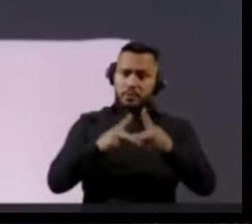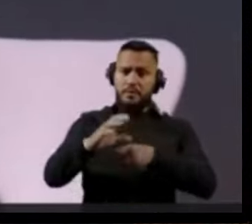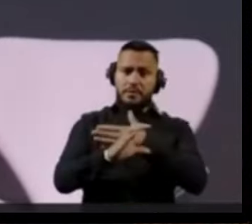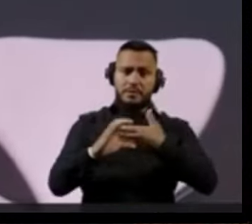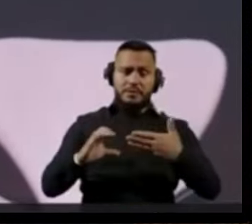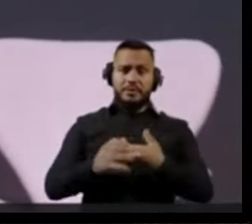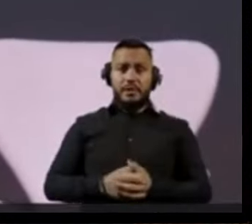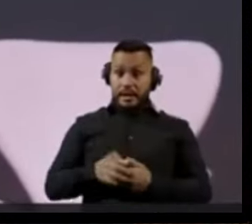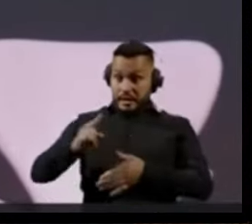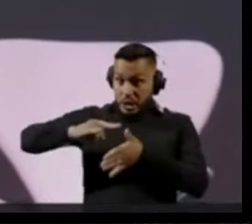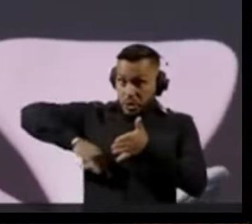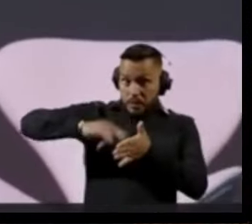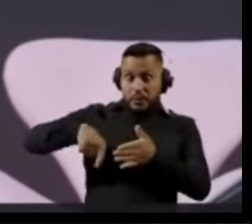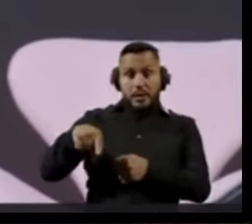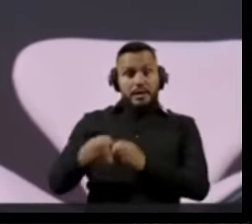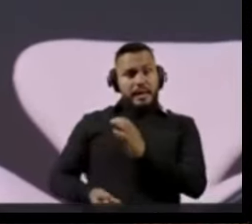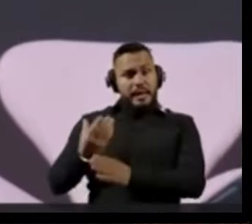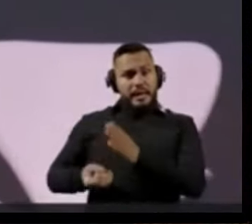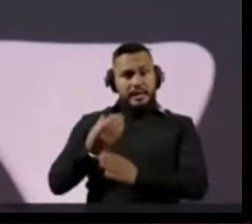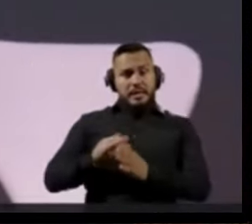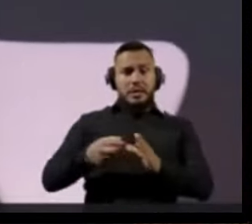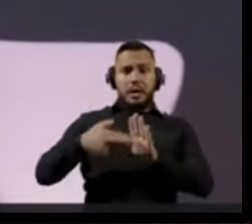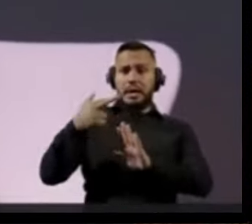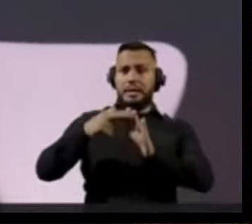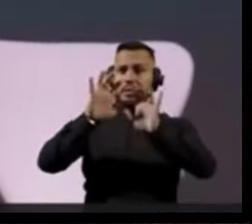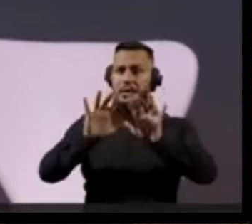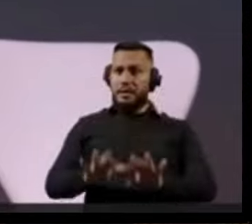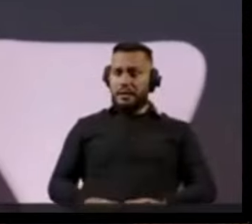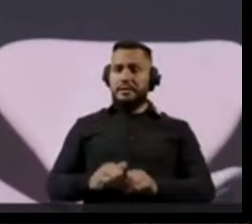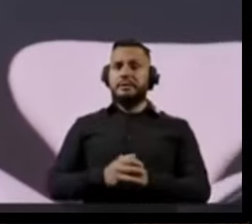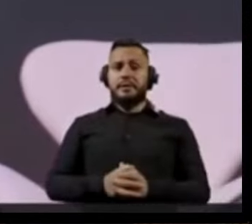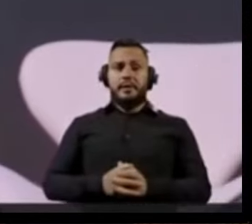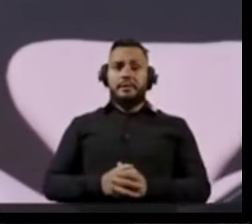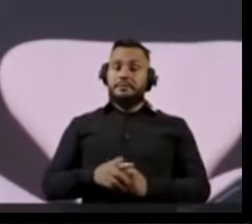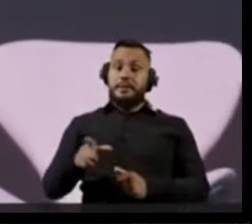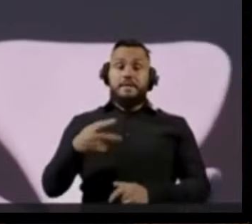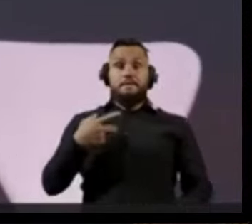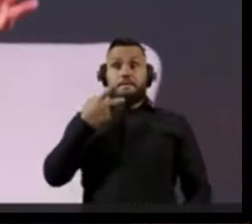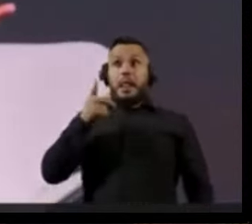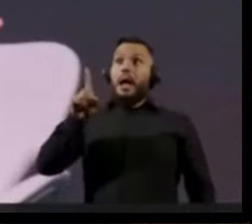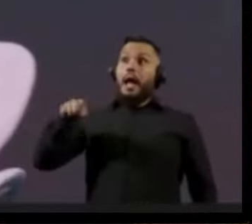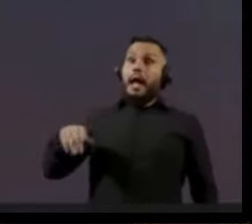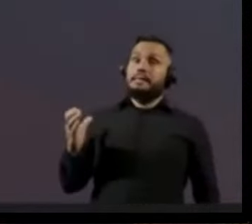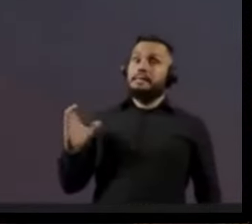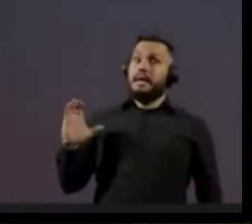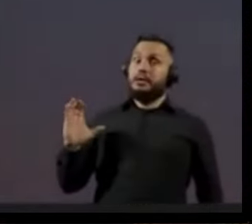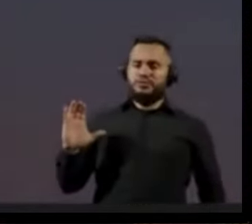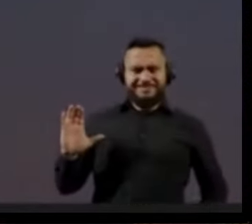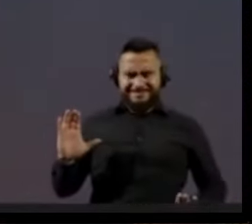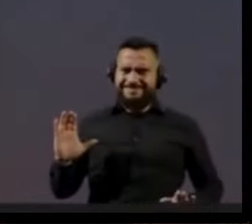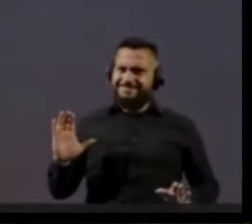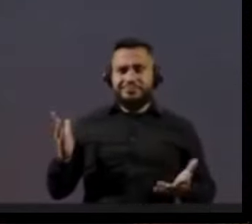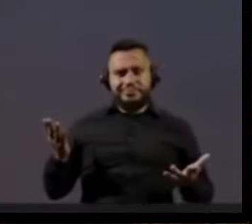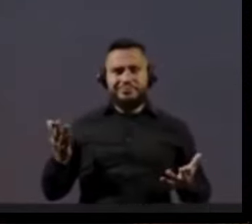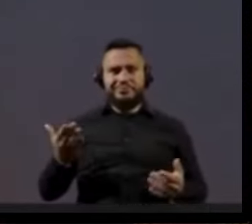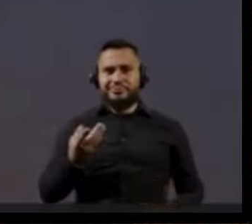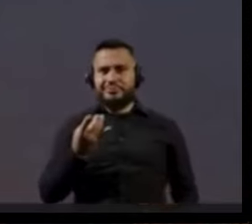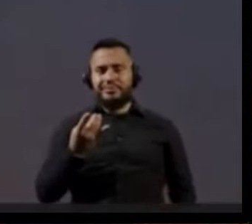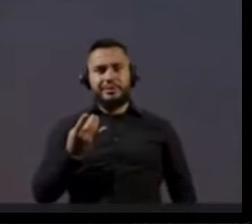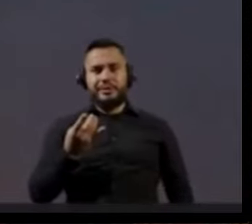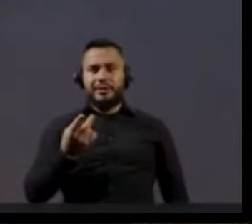esses documentos, esses relatórios, que supostamente são científicos, mas de científicos não tem nada, esses relatórios